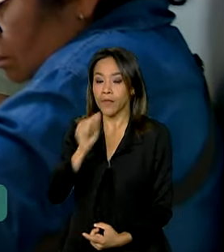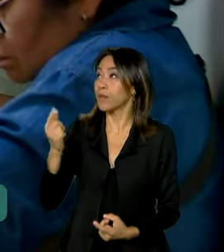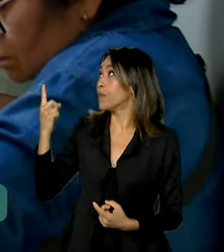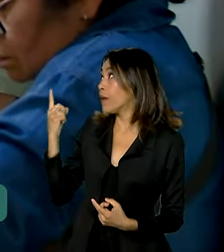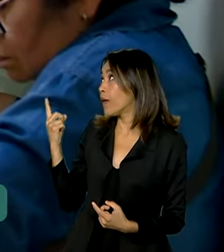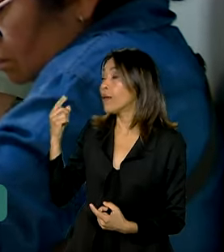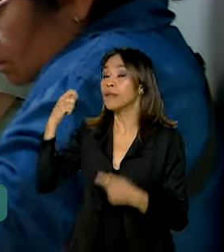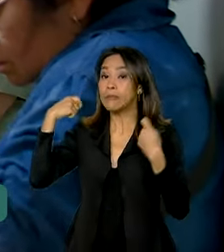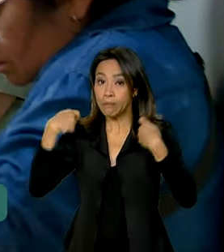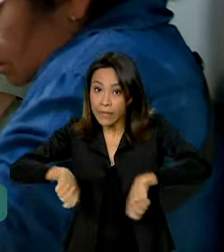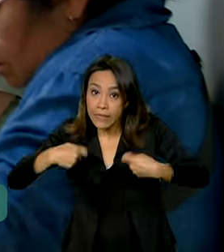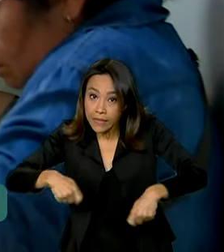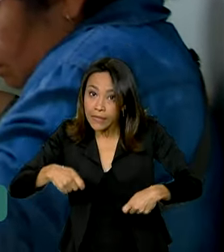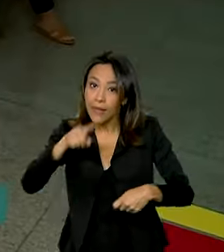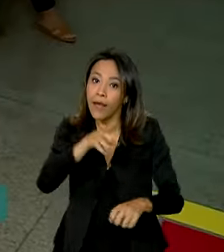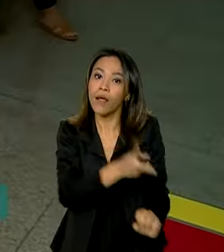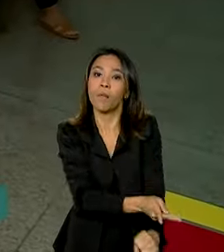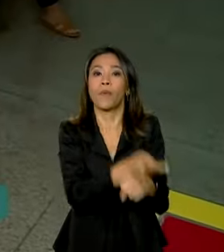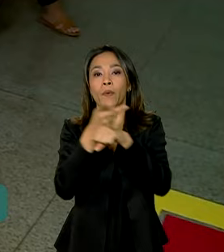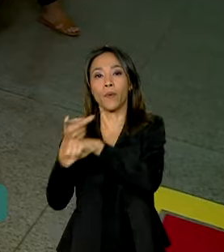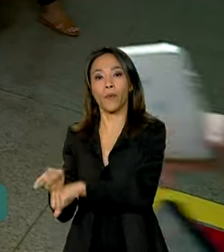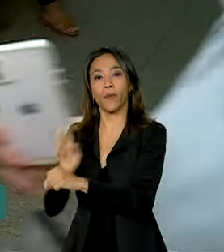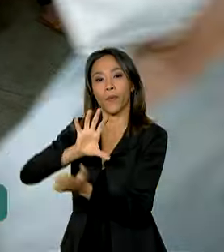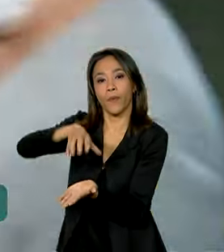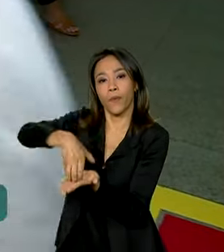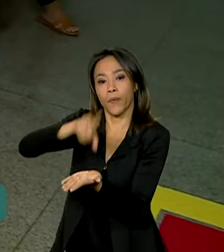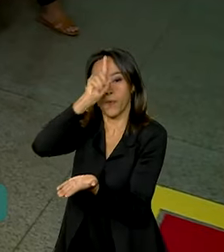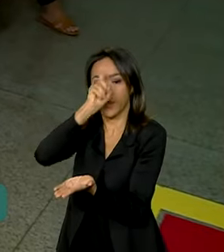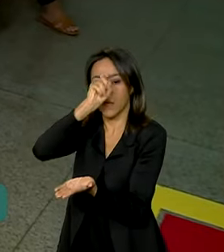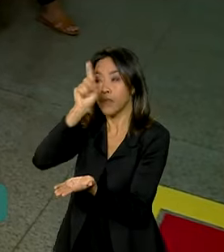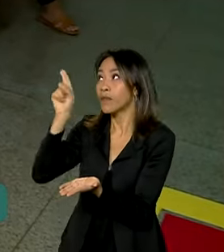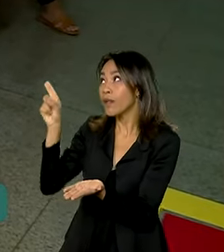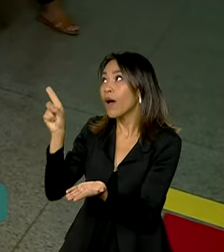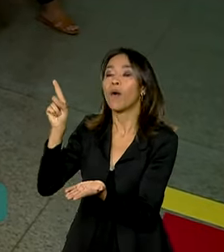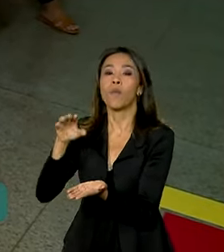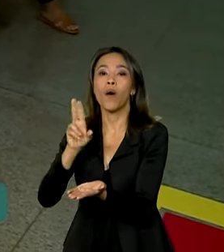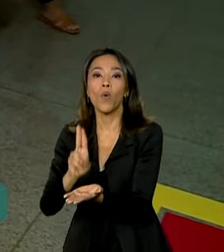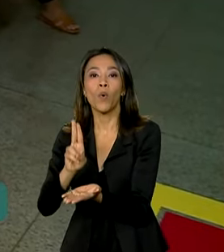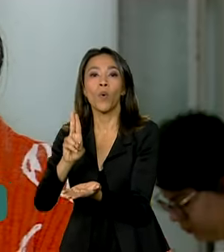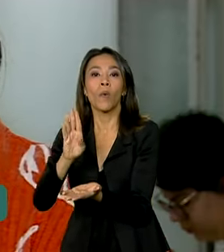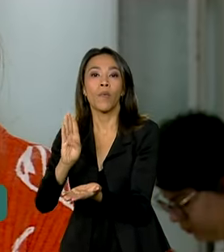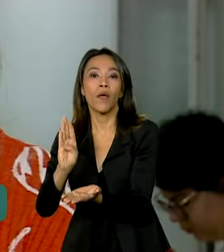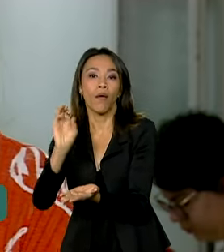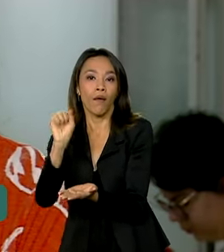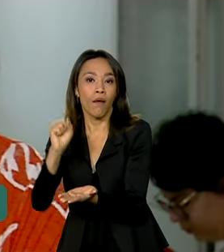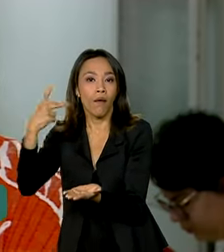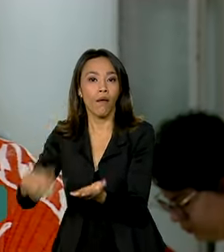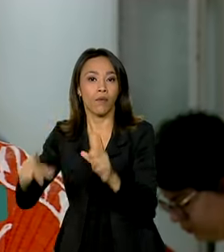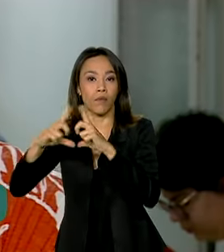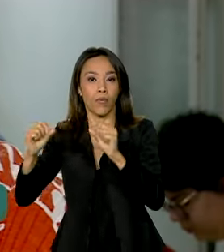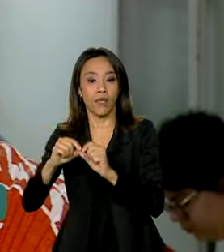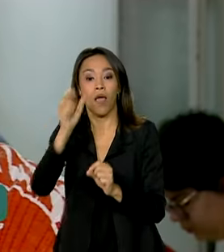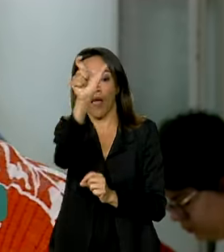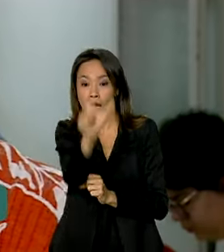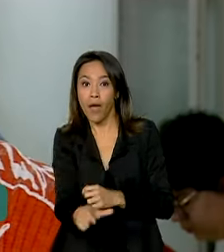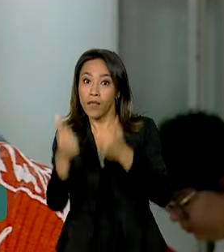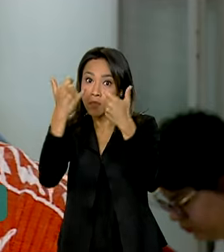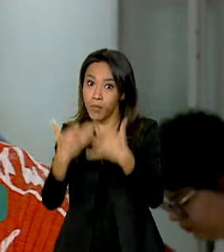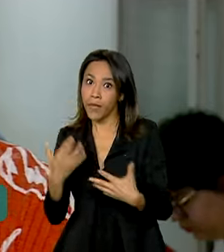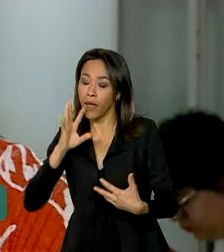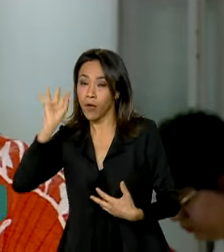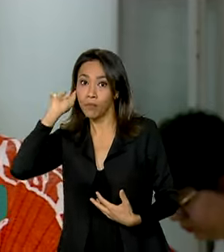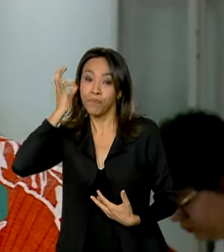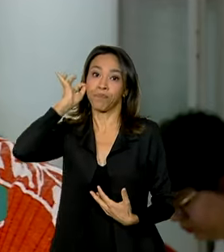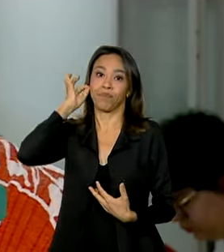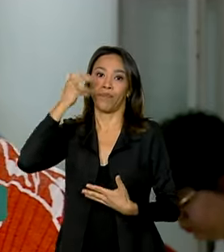Sempre que precisa, ela vai até esta unidade básica de saúde, uma UBS em Brasília. Ela conta que o atendimento é rápido